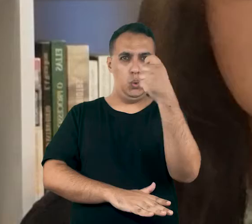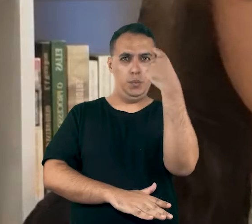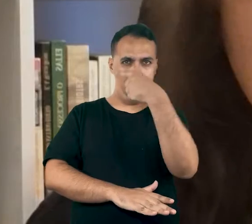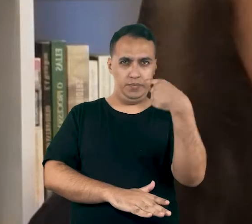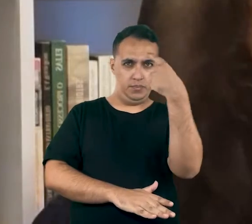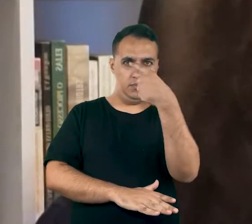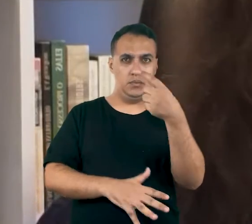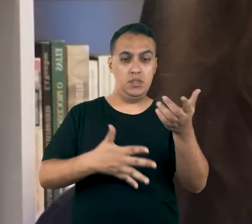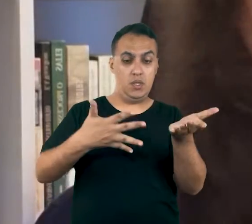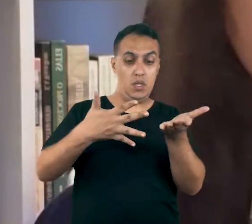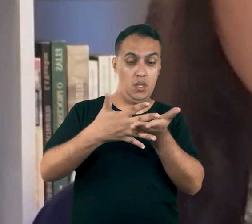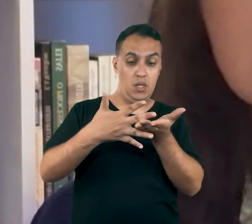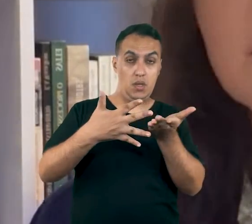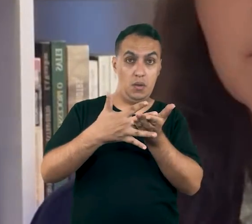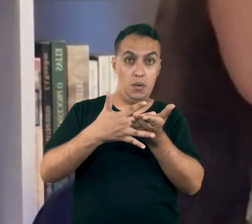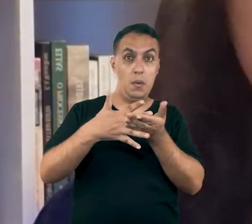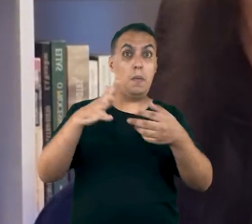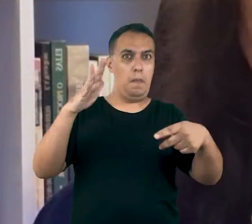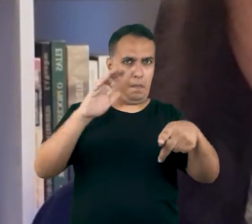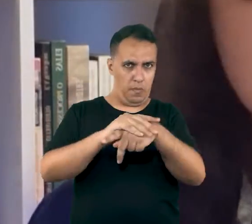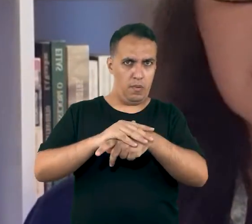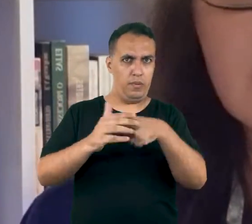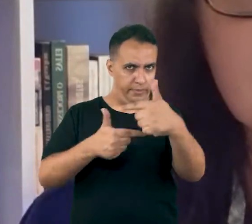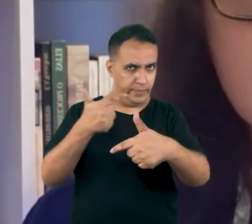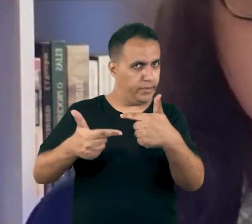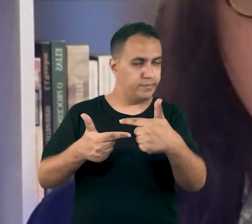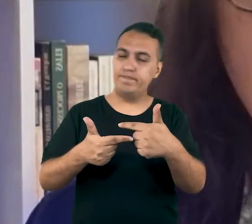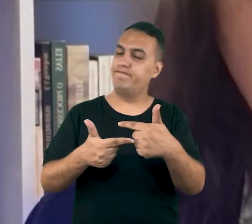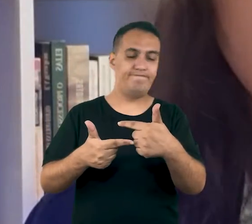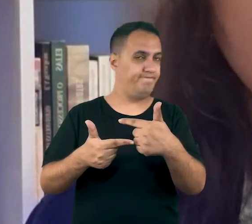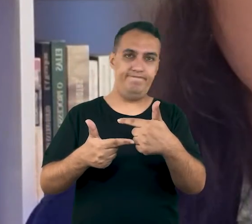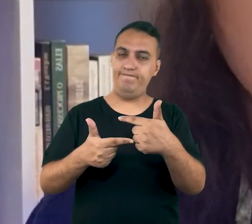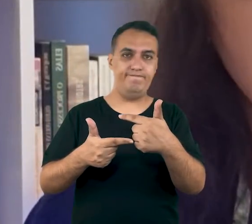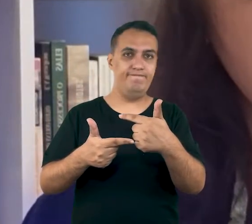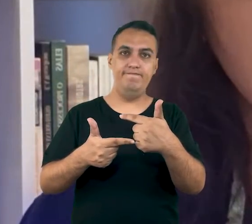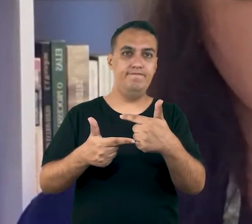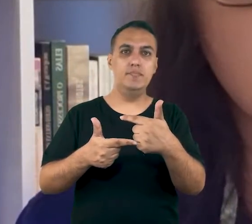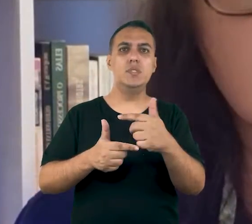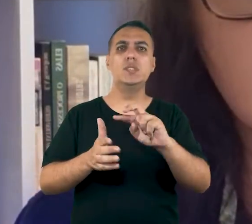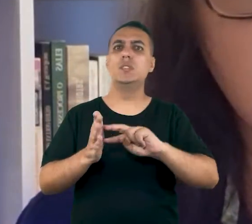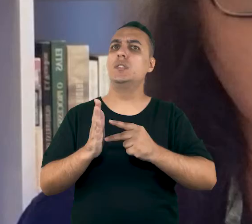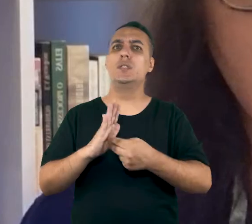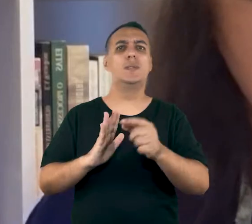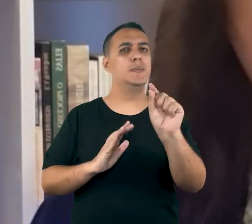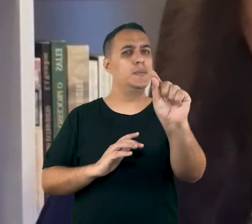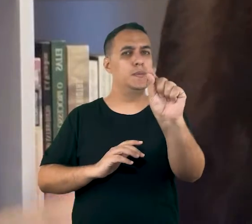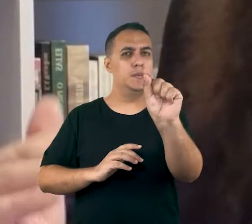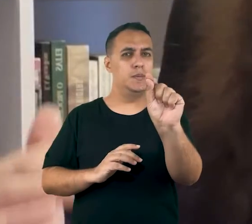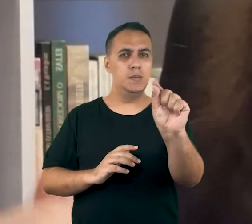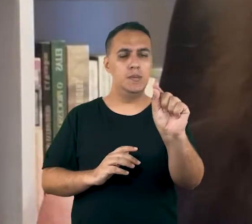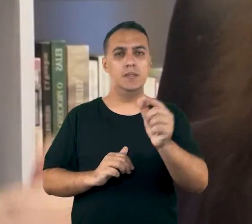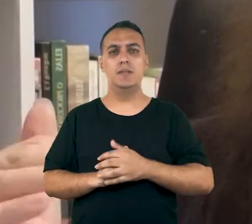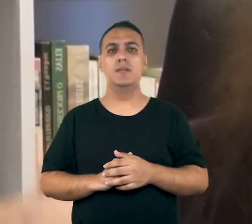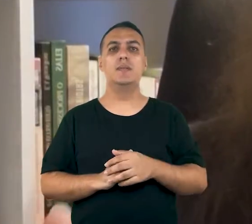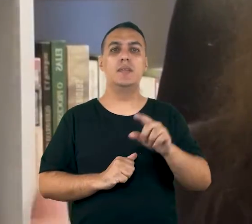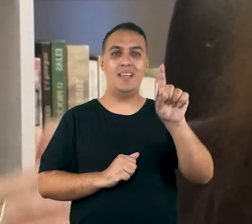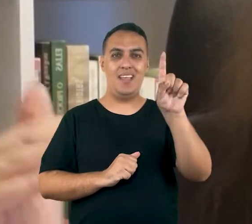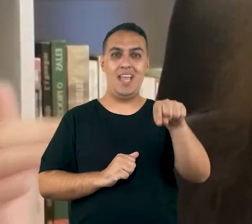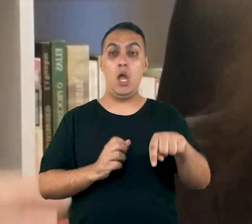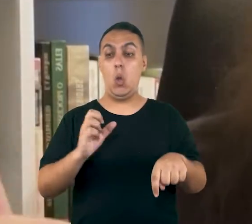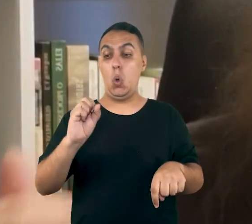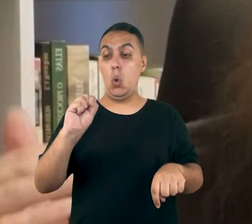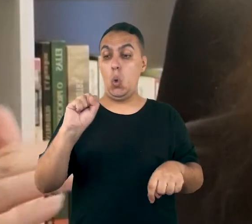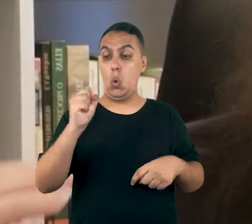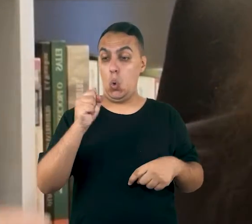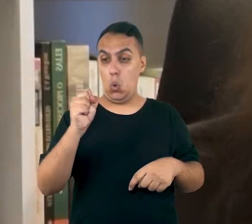o intervalo não faz parte da jornada. O que significa o seguinte, que são 8 horas